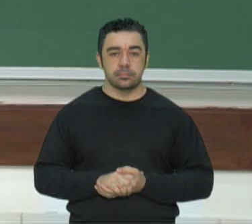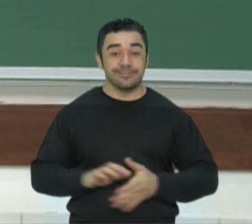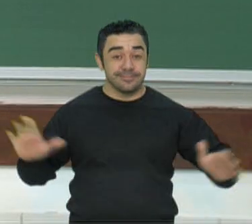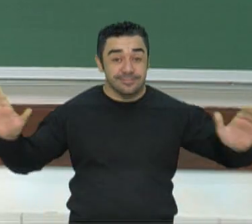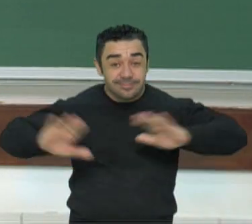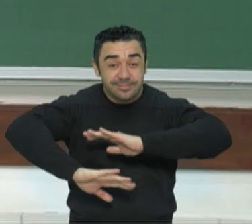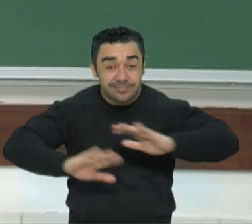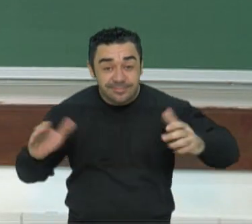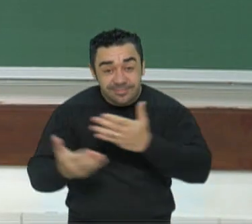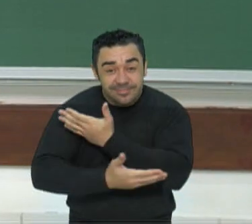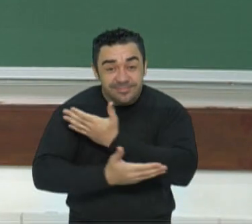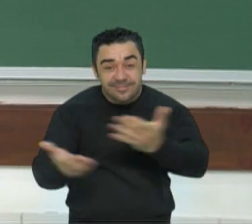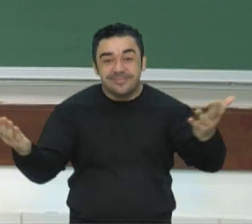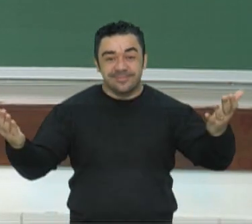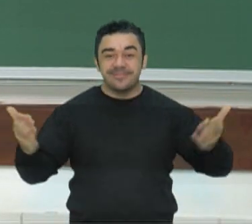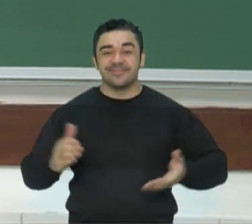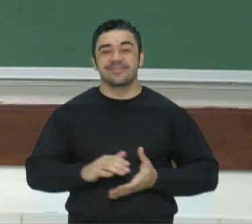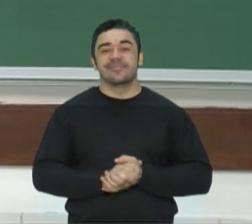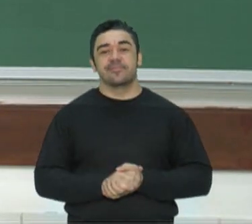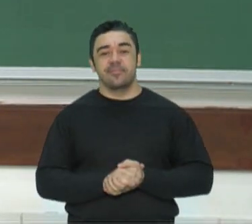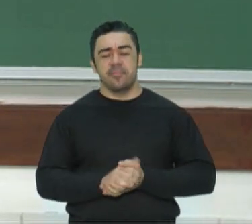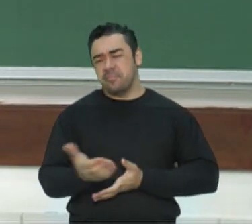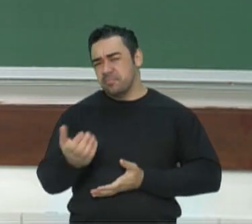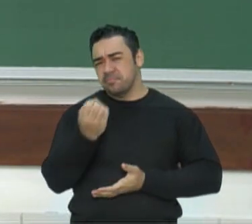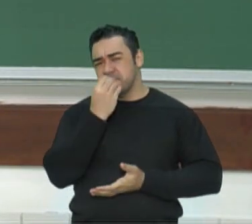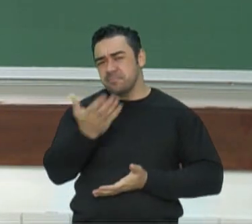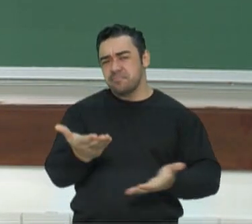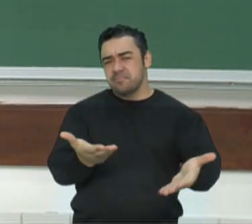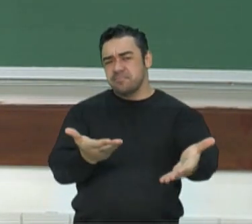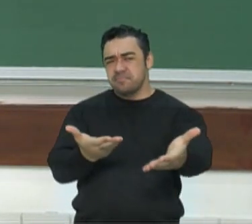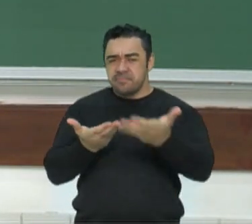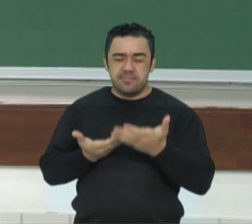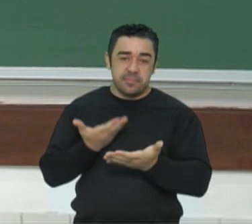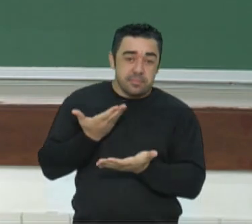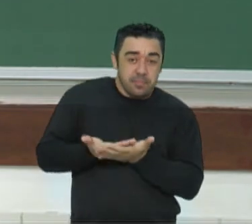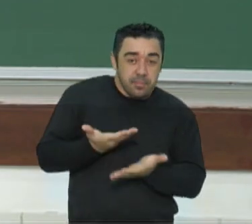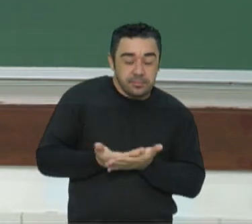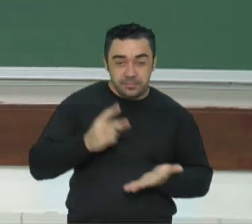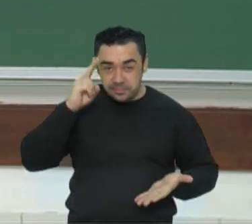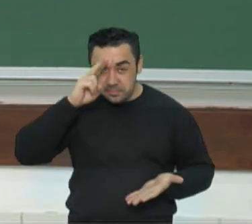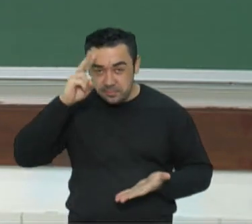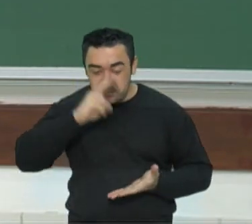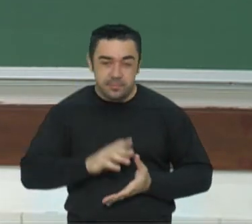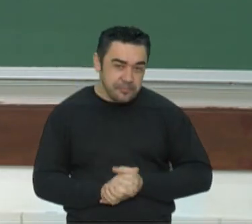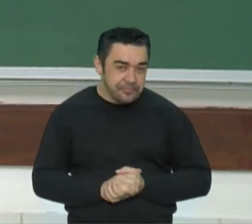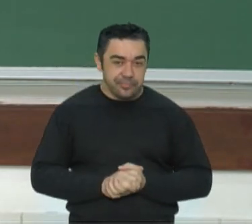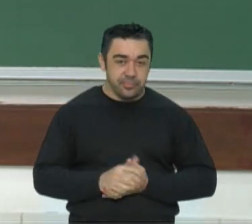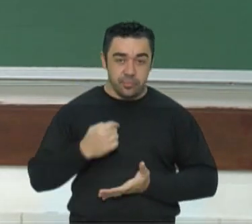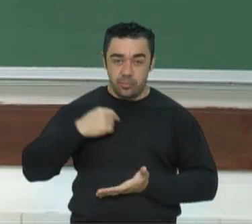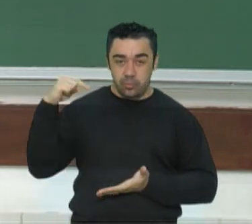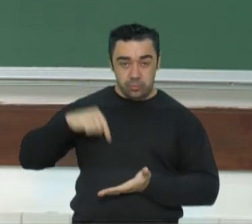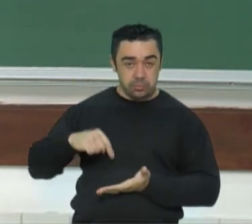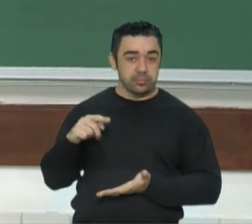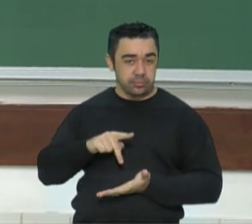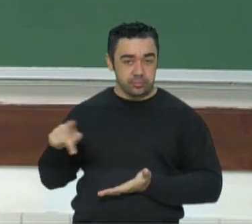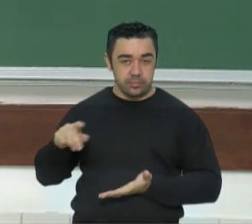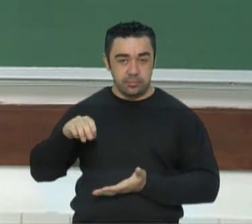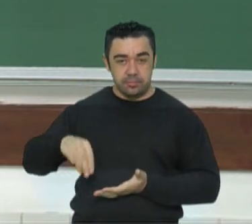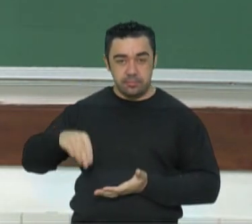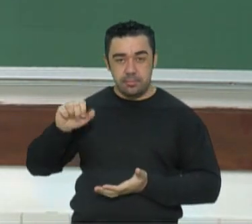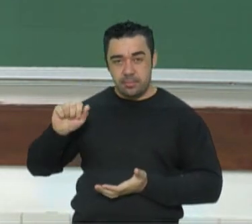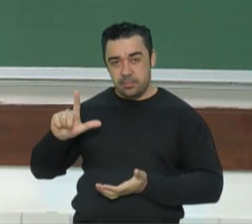Olá, povo! Bem-vindos a mais uma aula de história. Eu sou o professor Marlon,